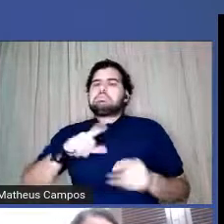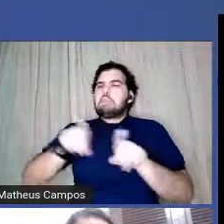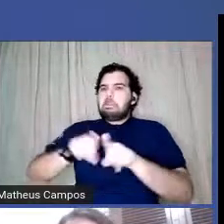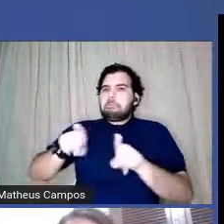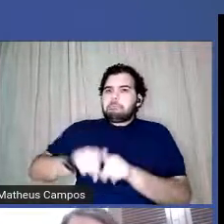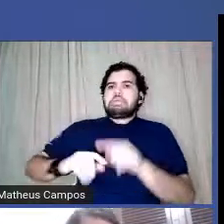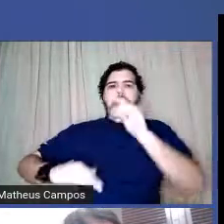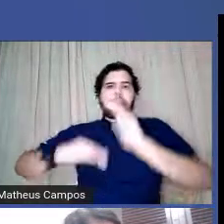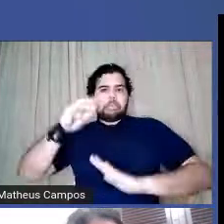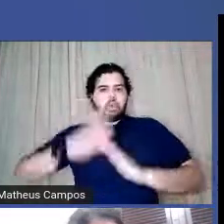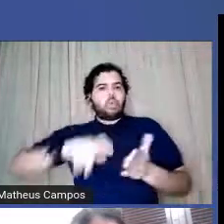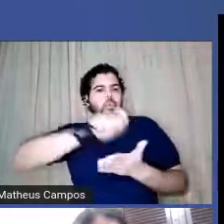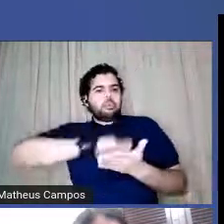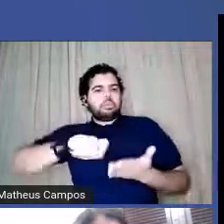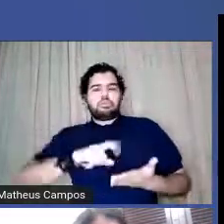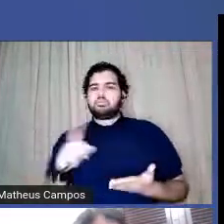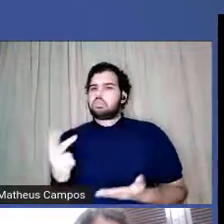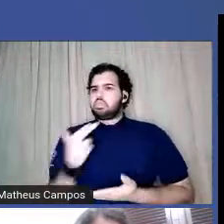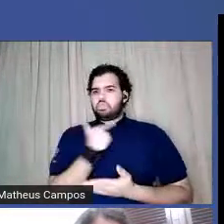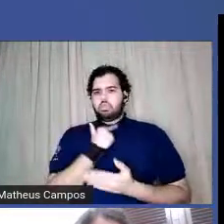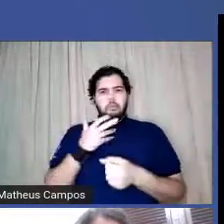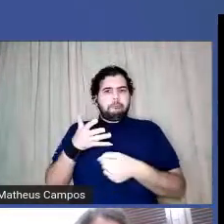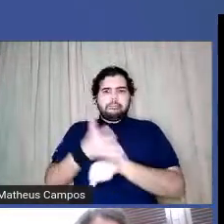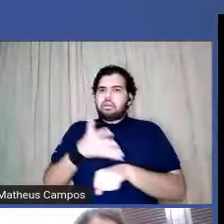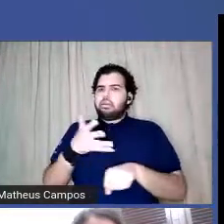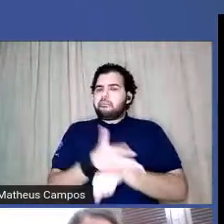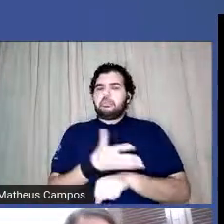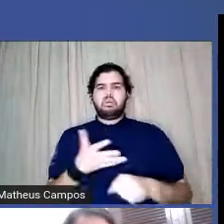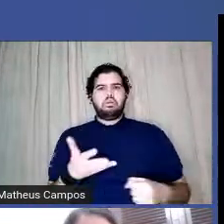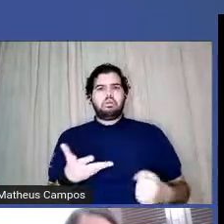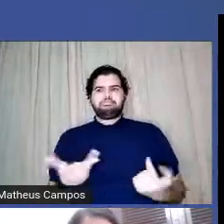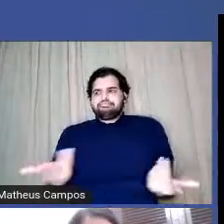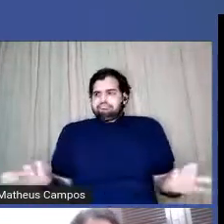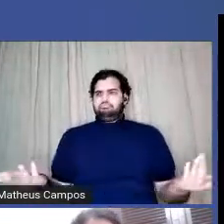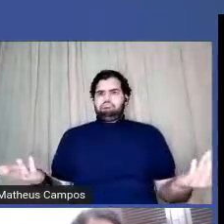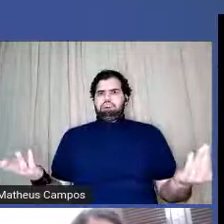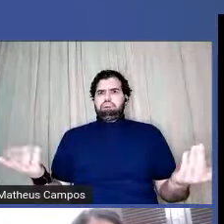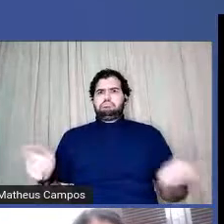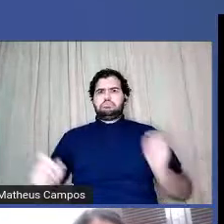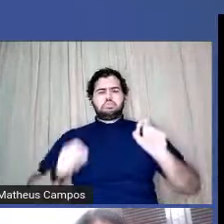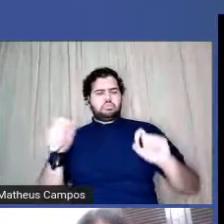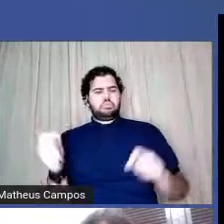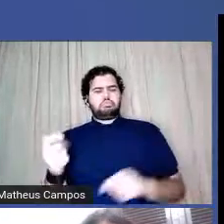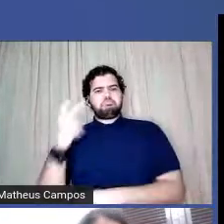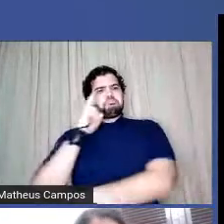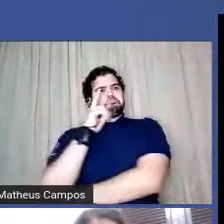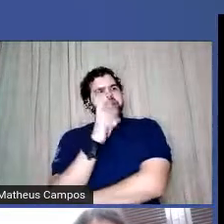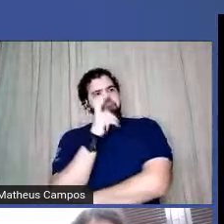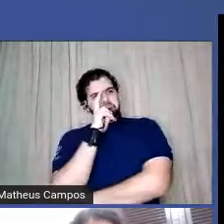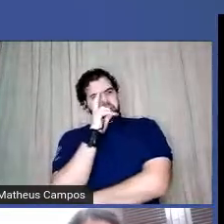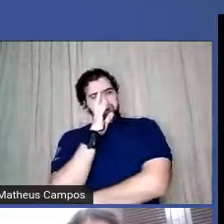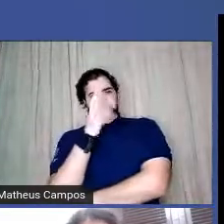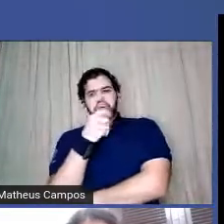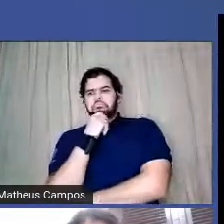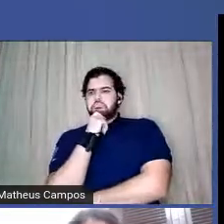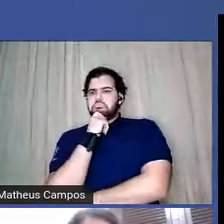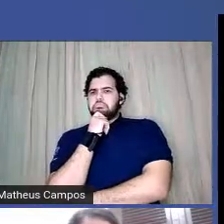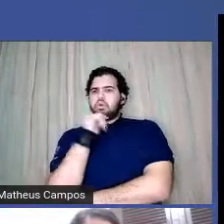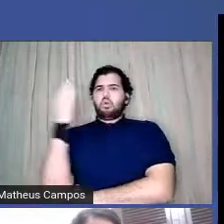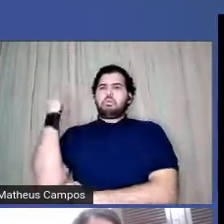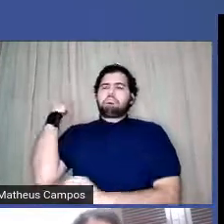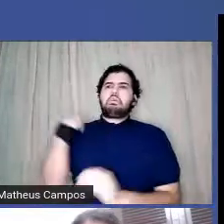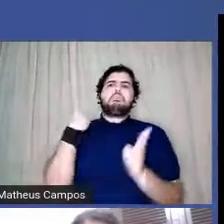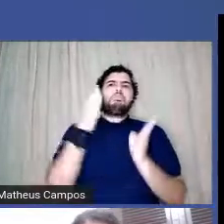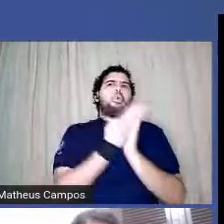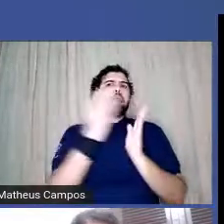mas elas não participavam dos eventos. Então, isso chegou para mim, né? Das pessoas da biblioteca que eu conheci,